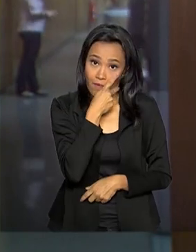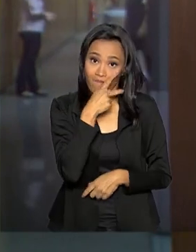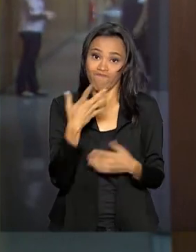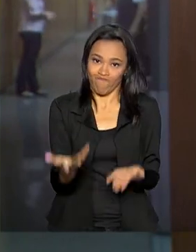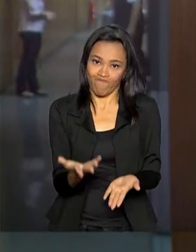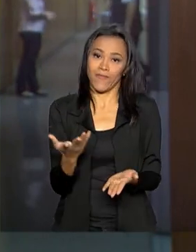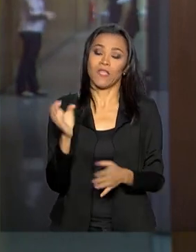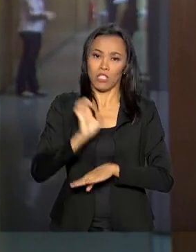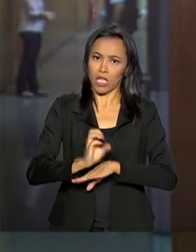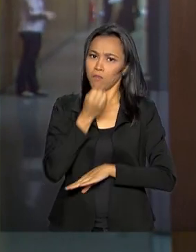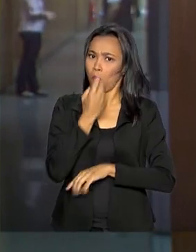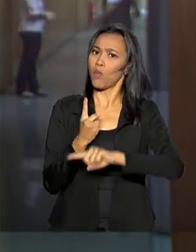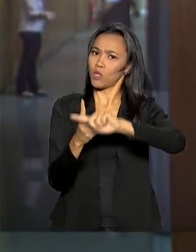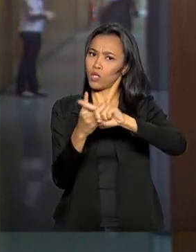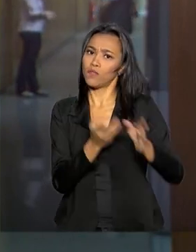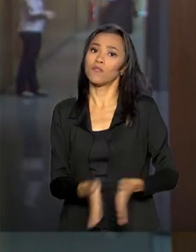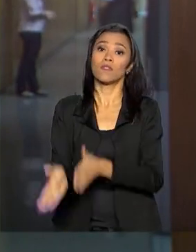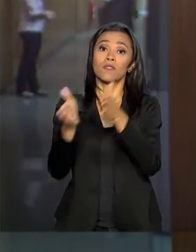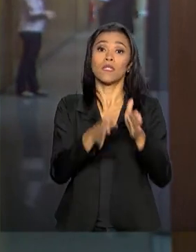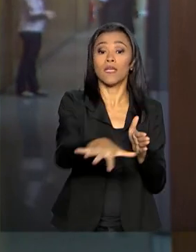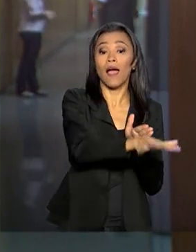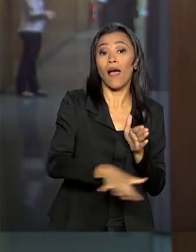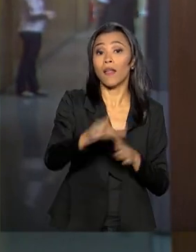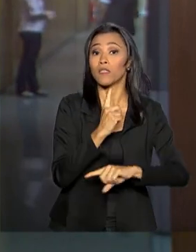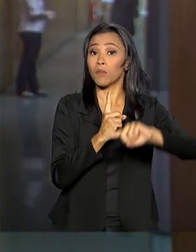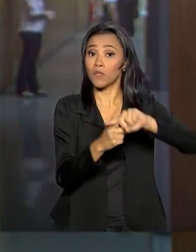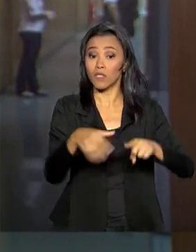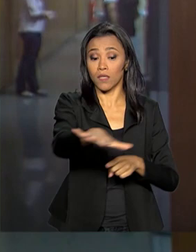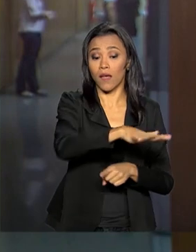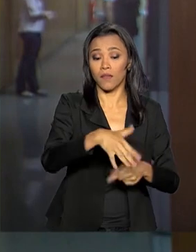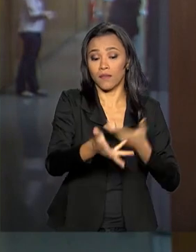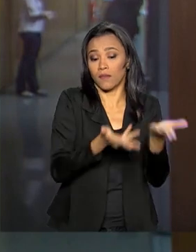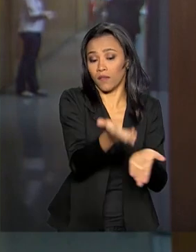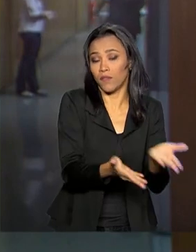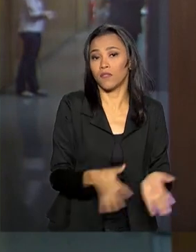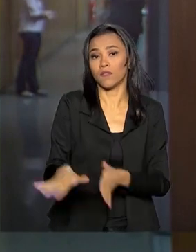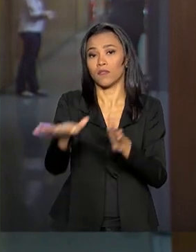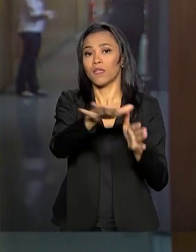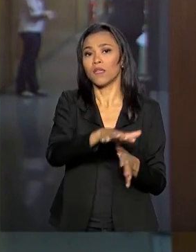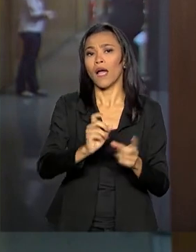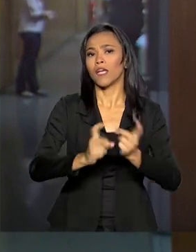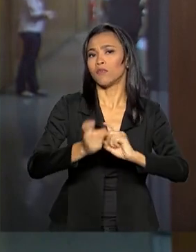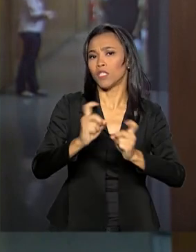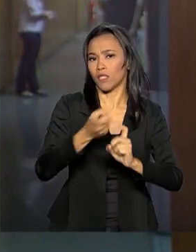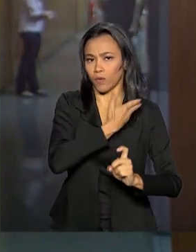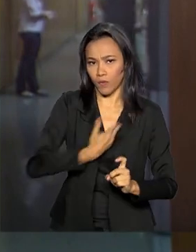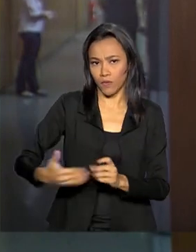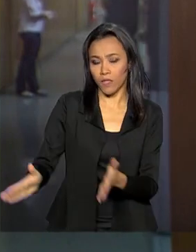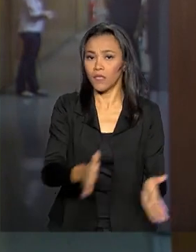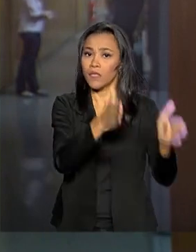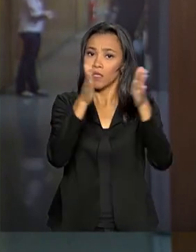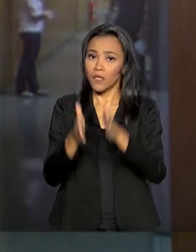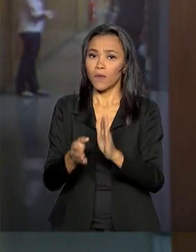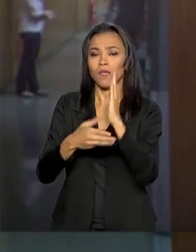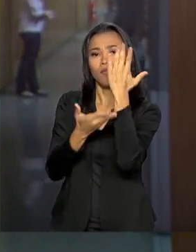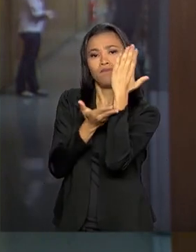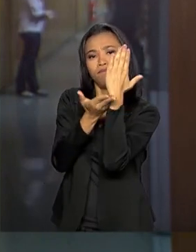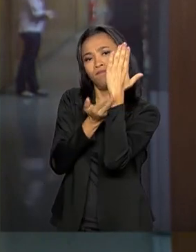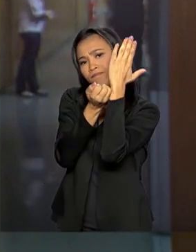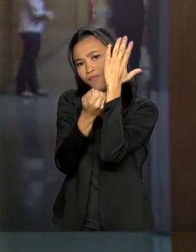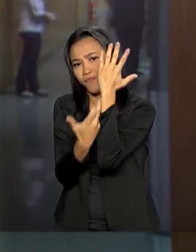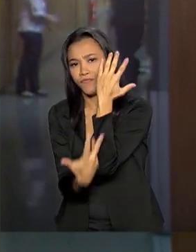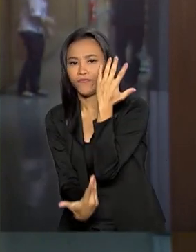setores que tiveram resultados positivos são serviços, administração pública e extrativa mineral. O